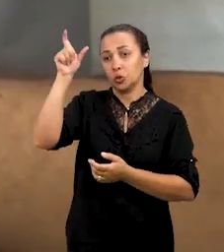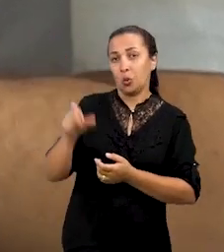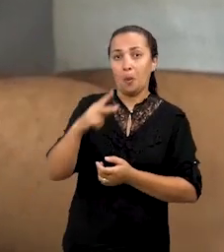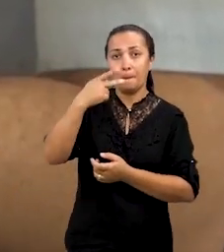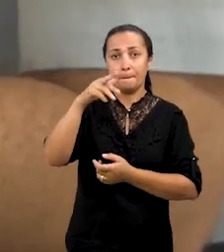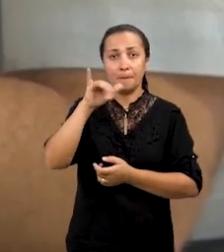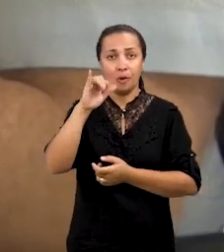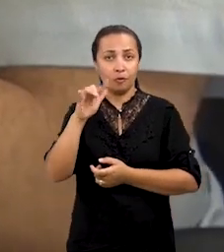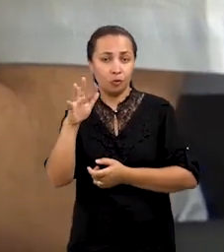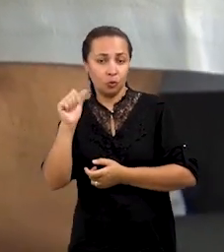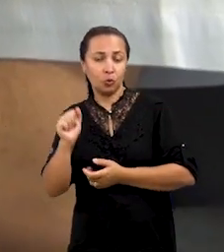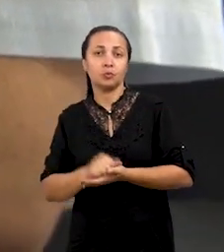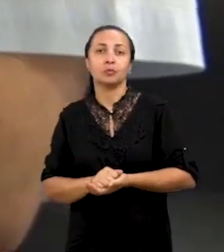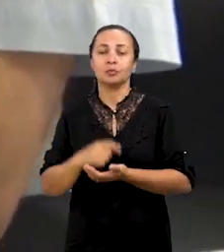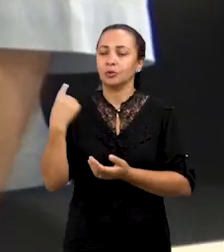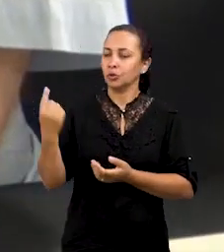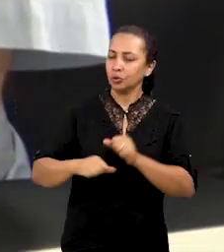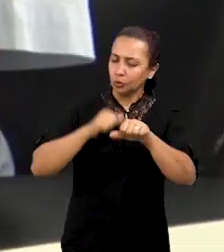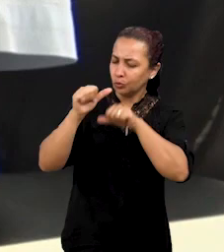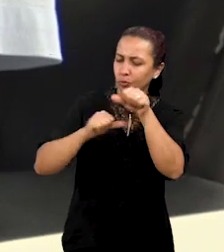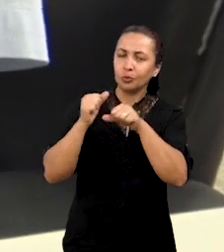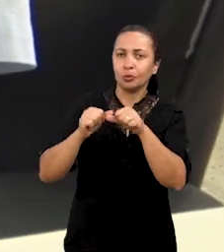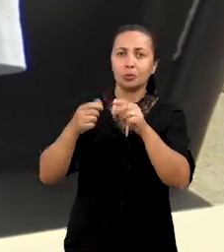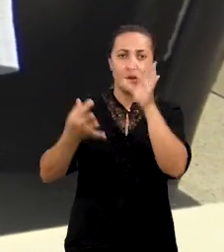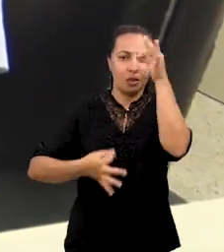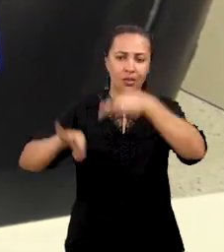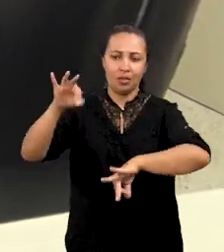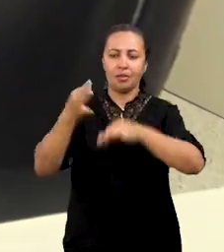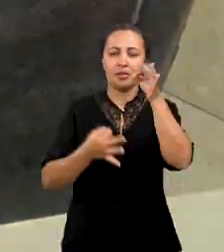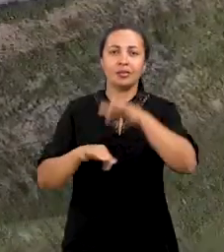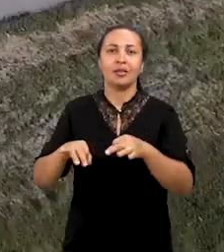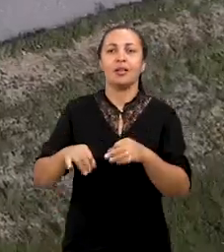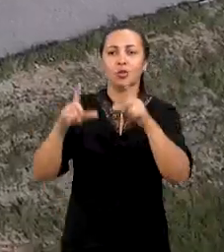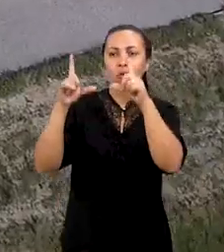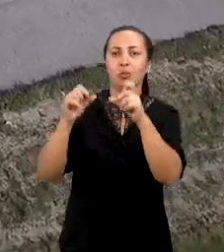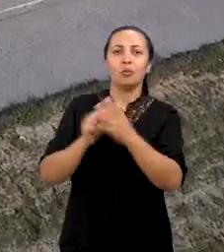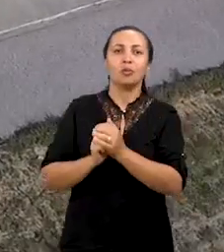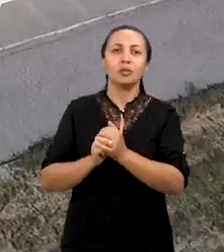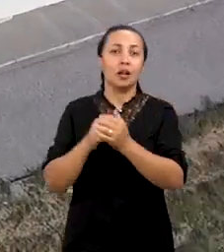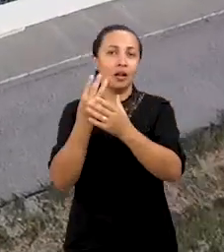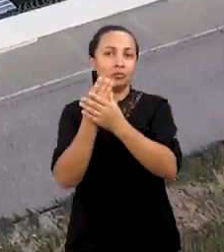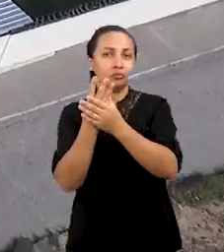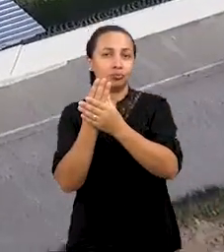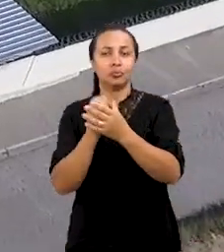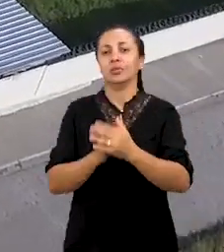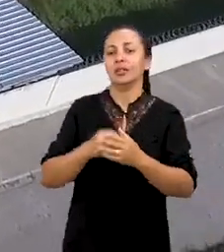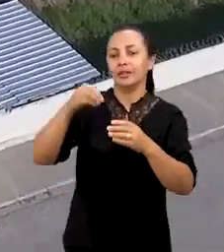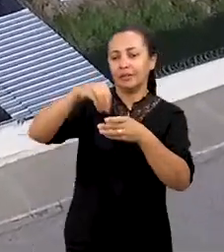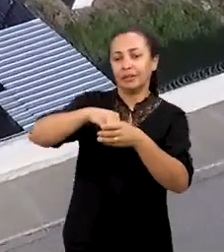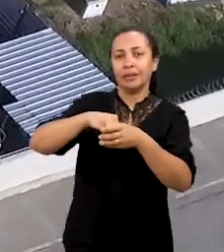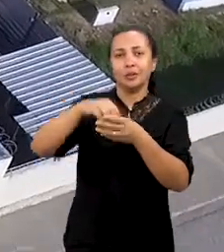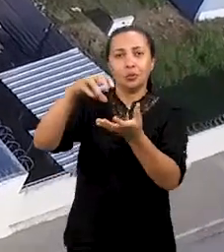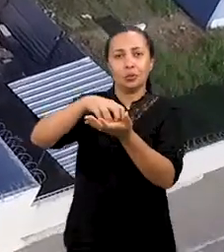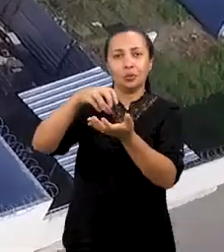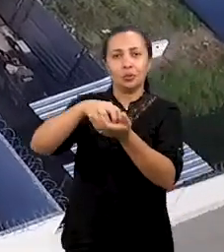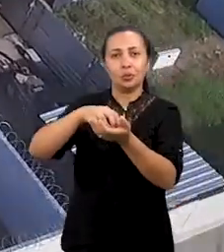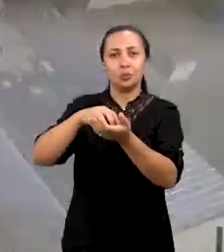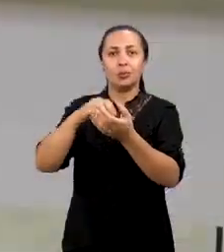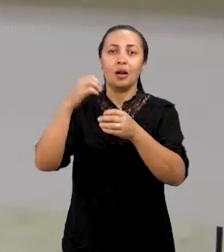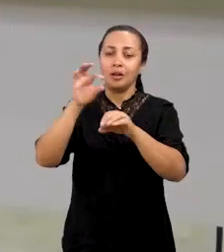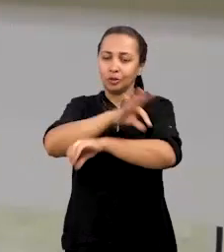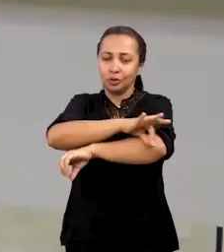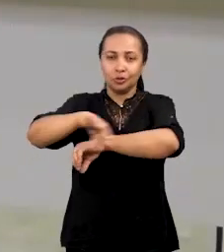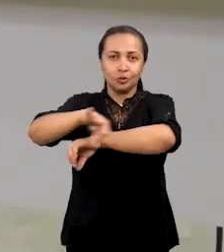foi desenvolvido aqui no Laboratório de Topografia e Transportes da Universidade Federal do Sergipe, dentro do Departamento de Engenharia Civil.